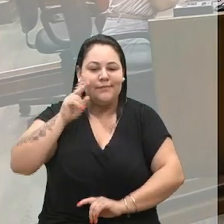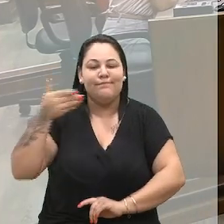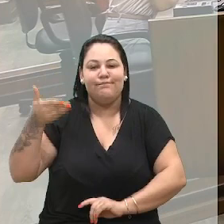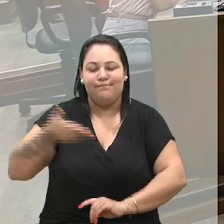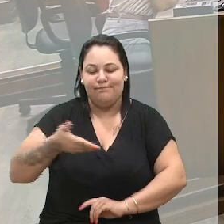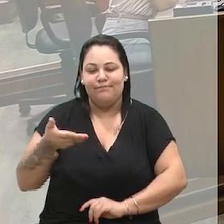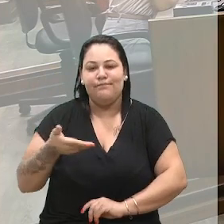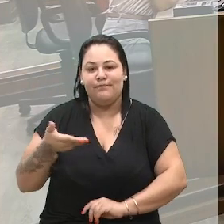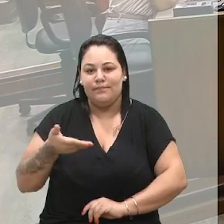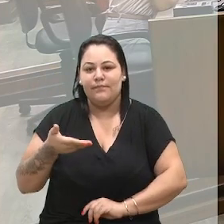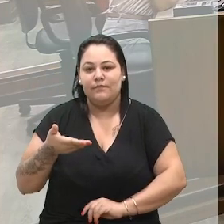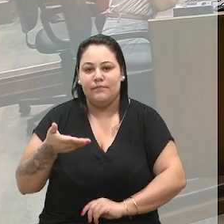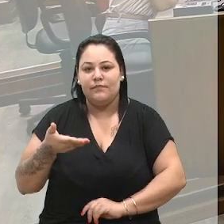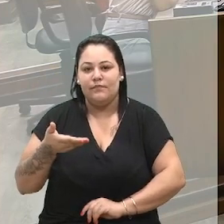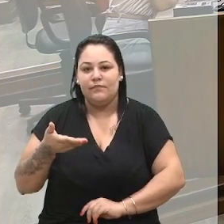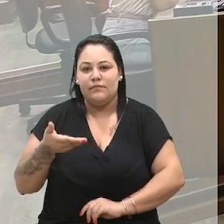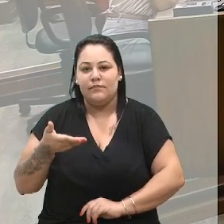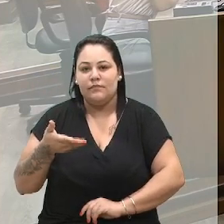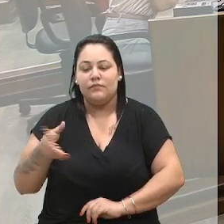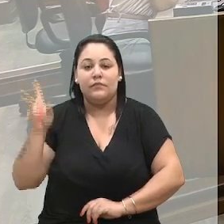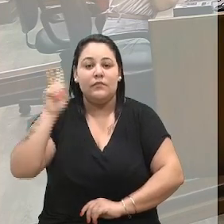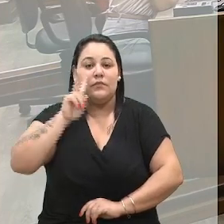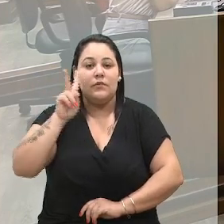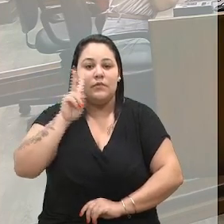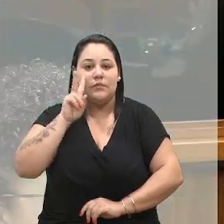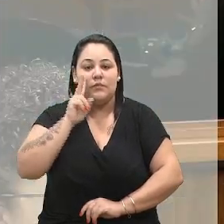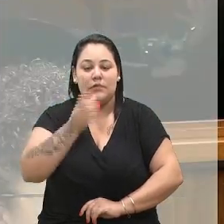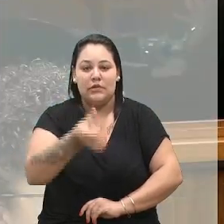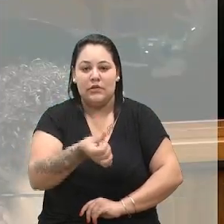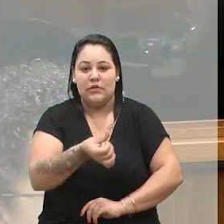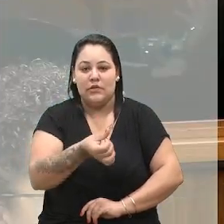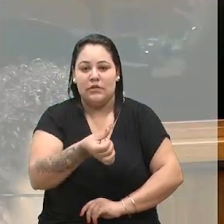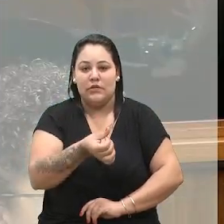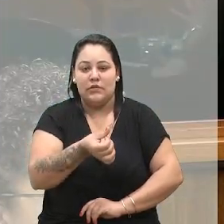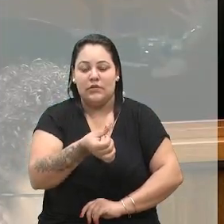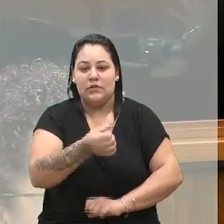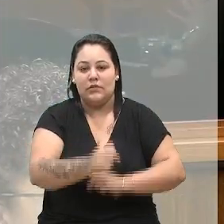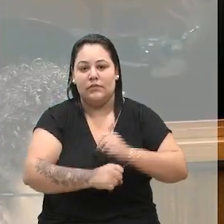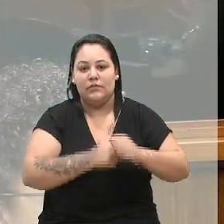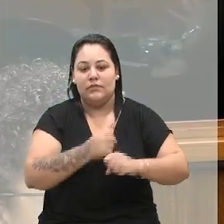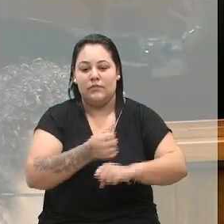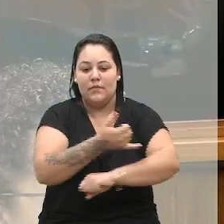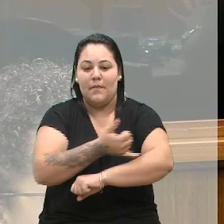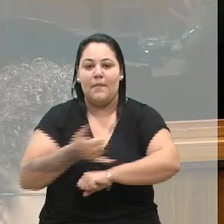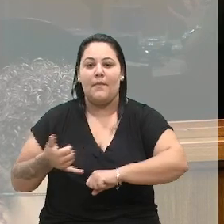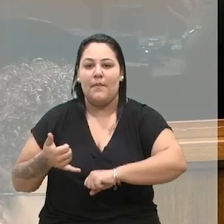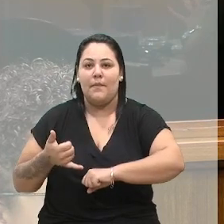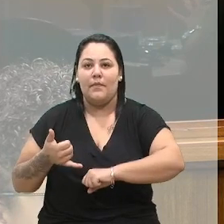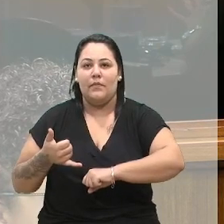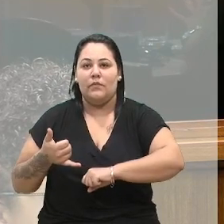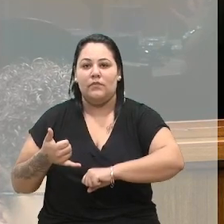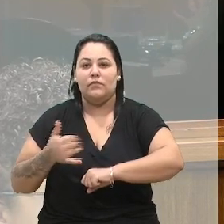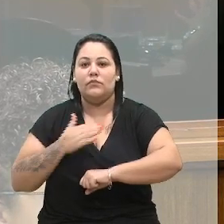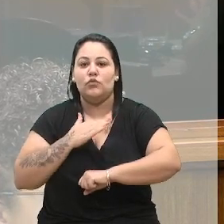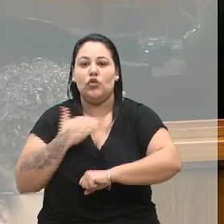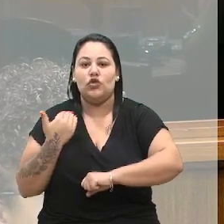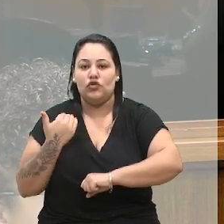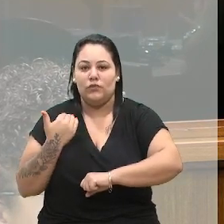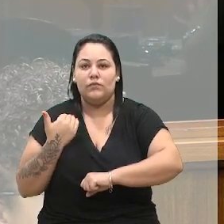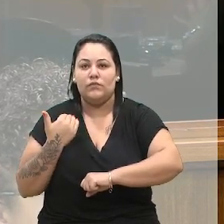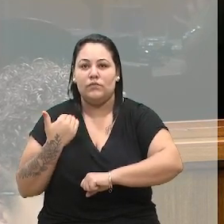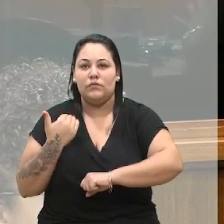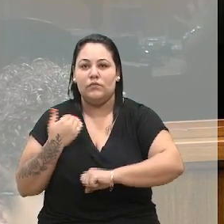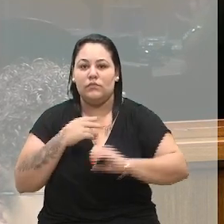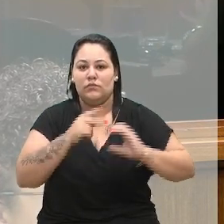Hoje se relembram os seis anos do passamento da vereadora, da Câmara de Vereadores